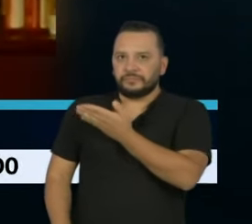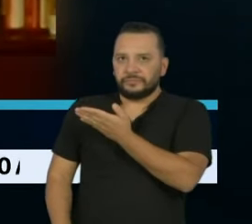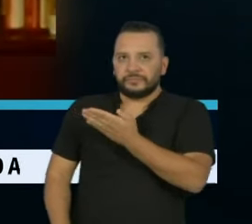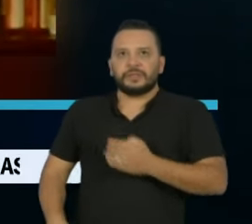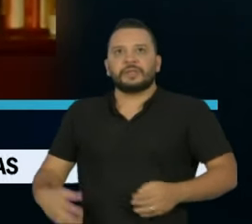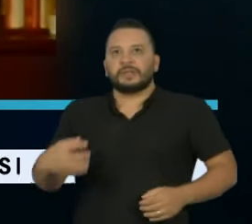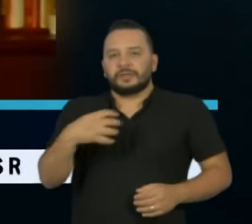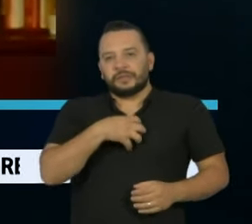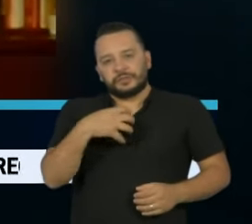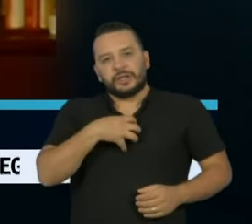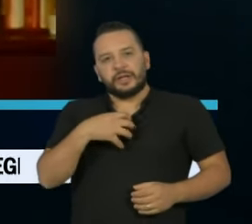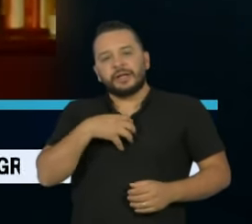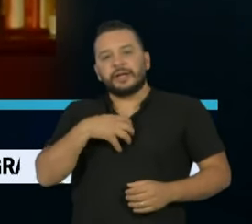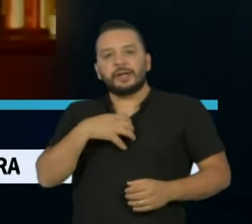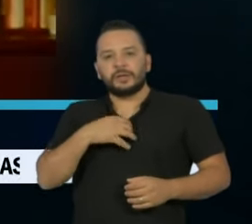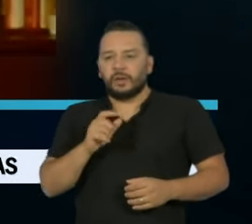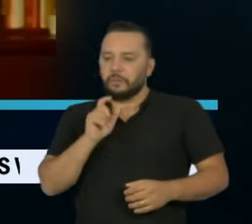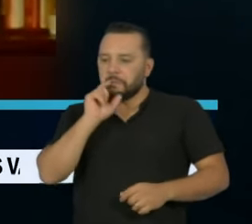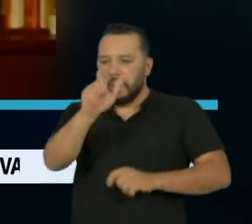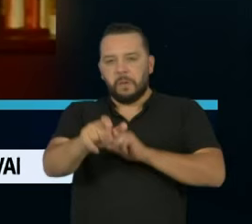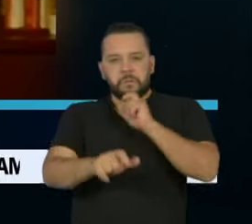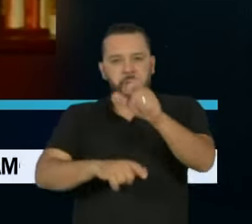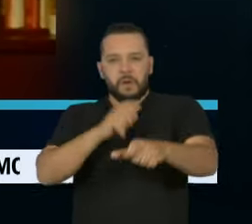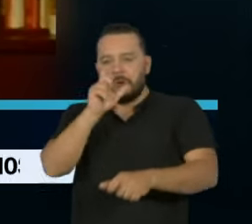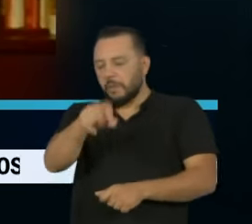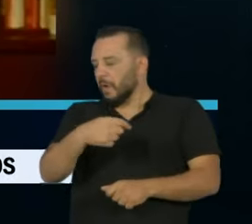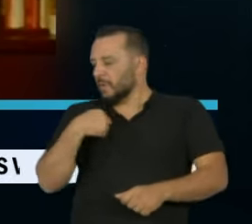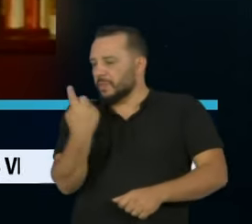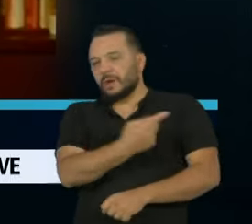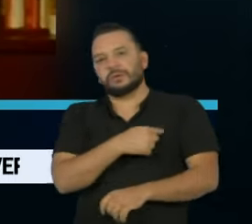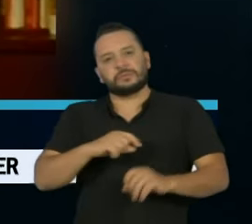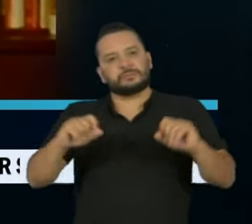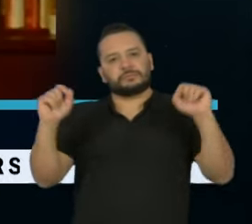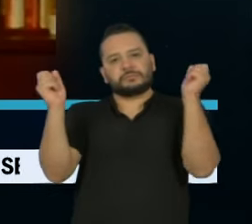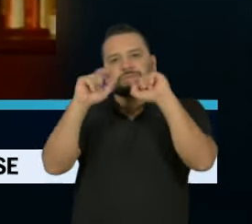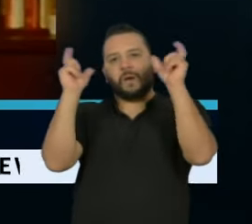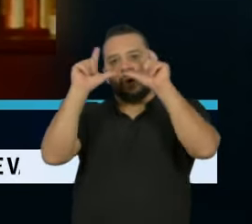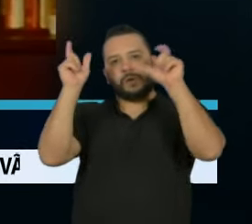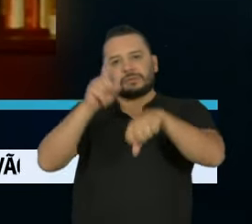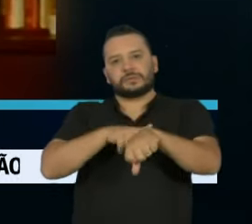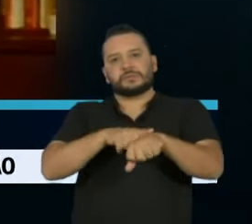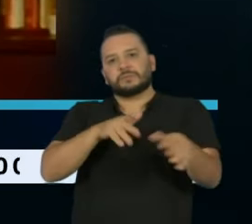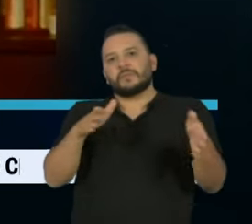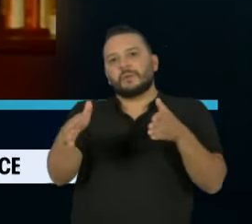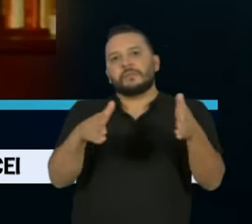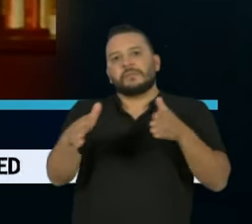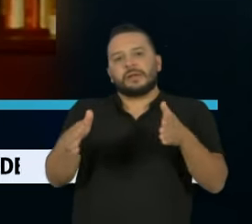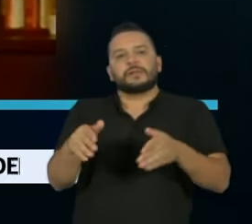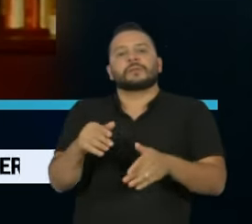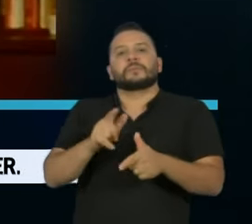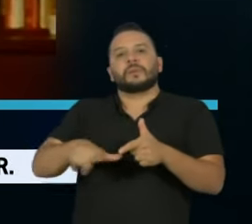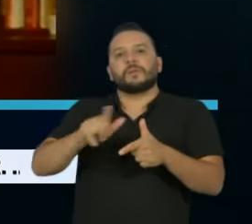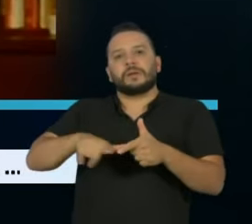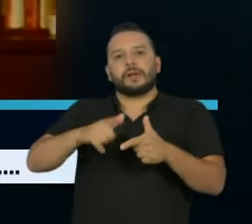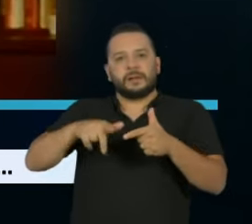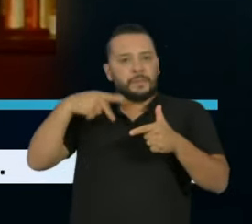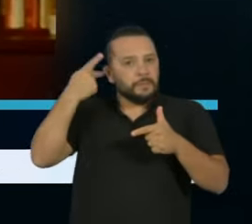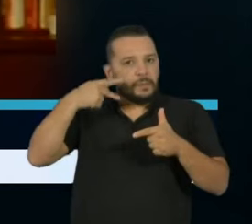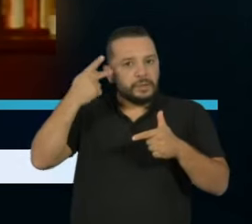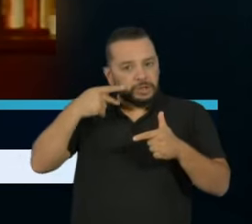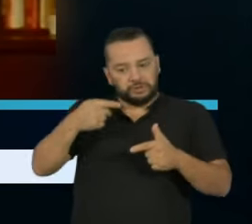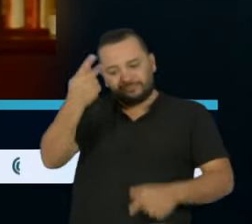falar que nos deixam a todos extremamente perturbados nesse momento de uma crise política instalada.